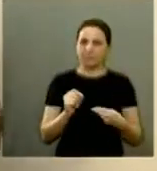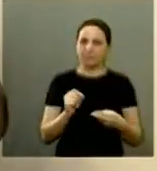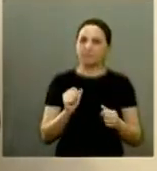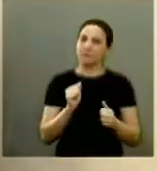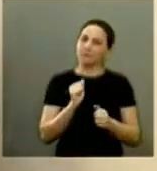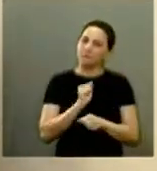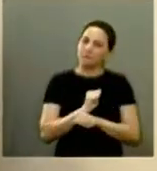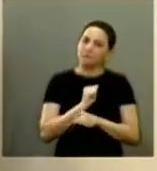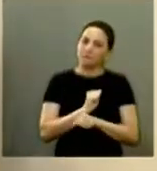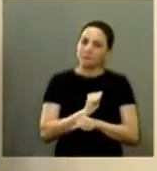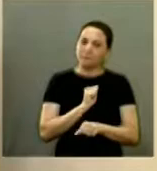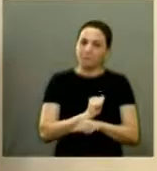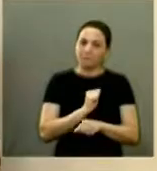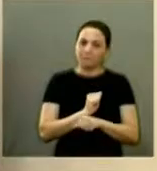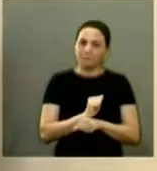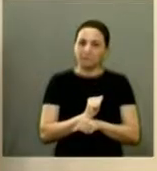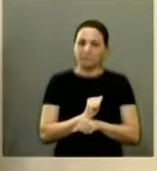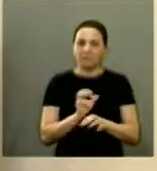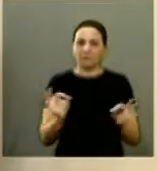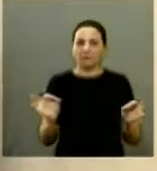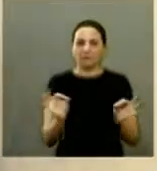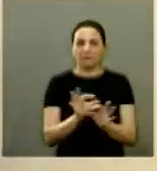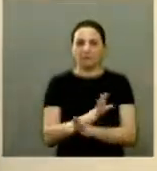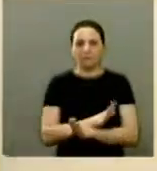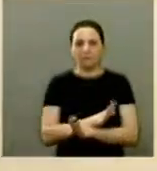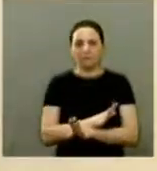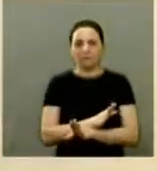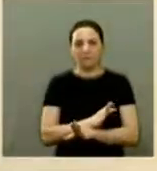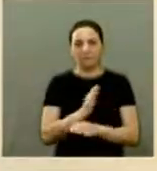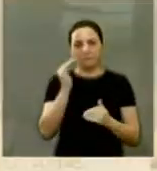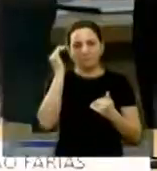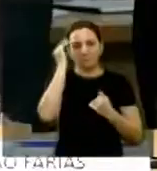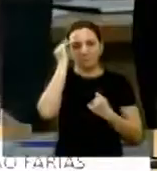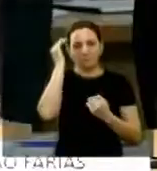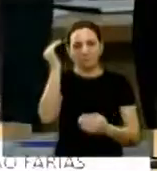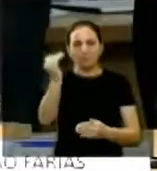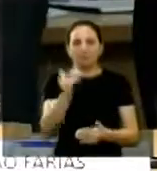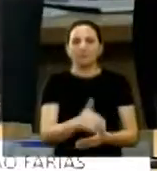aguardar é só isso que eu tinha que falar obrigado obrigado